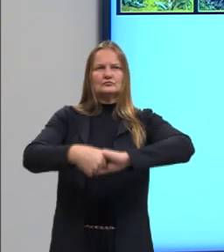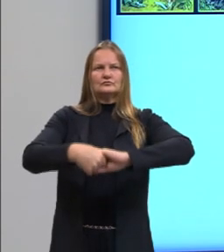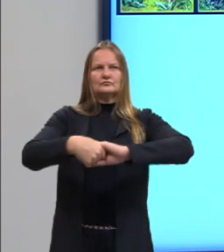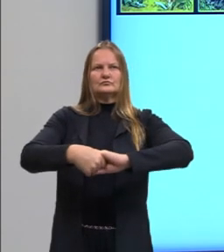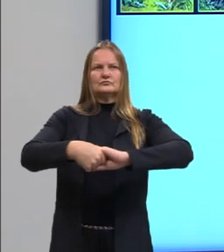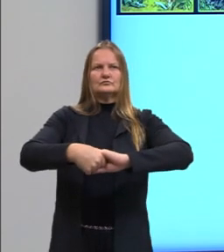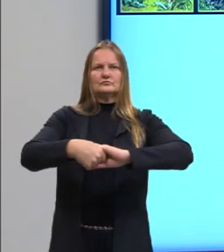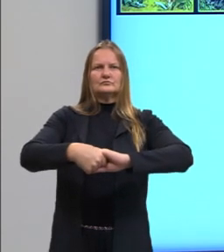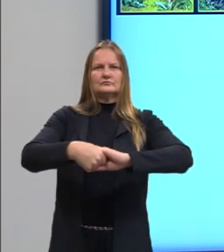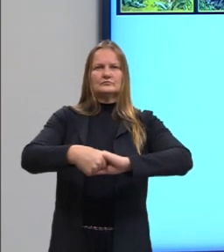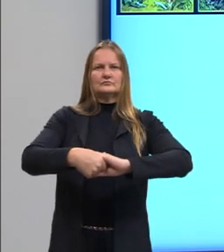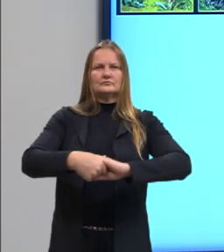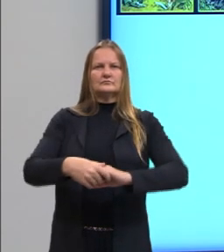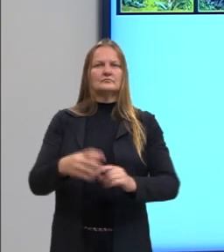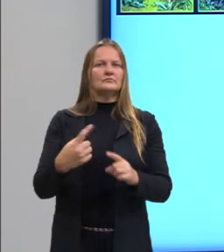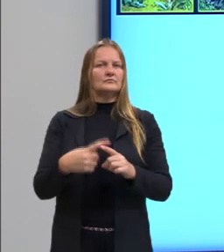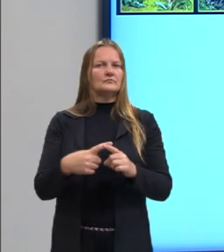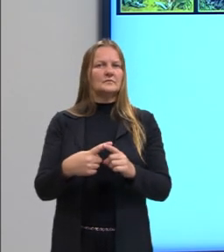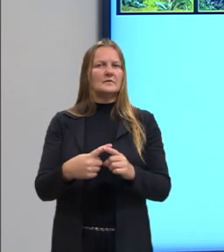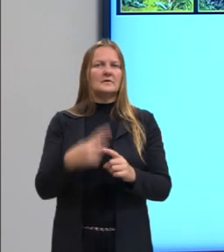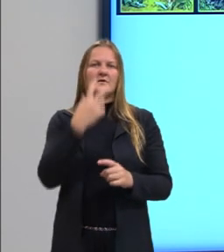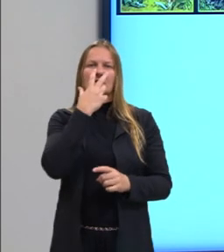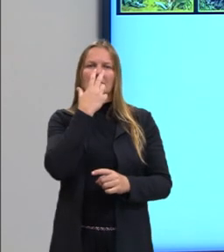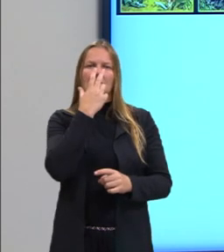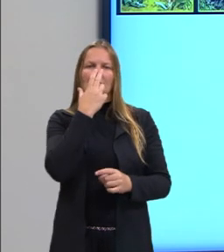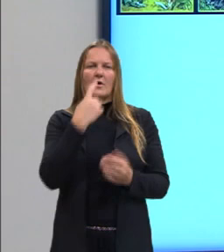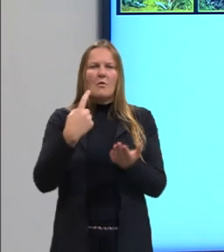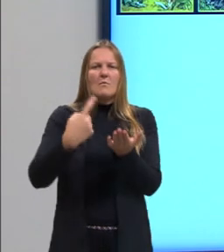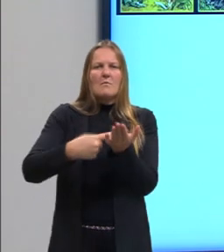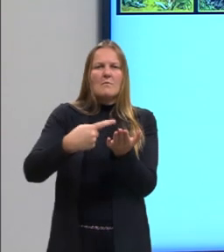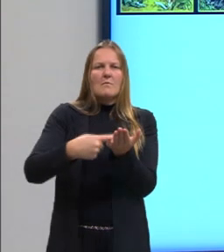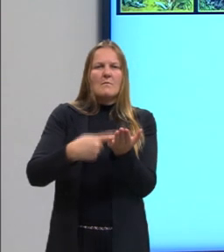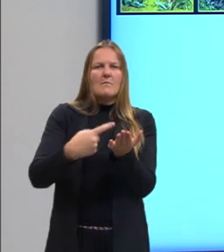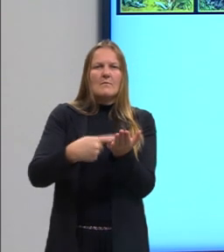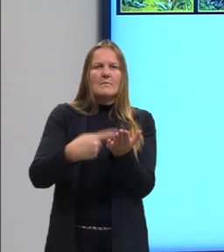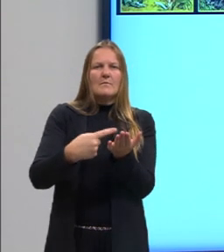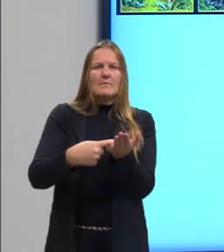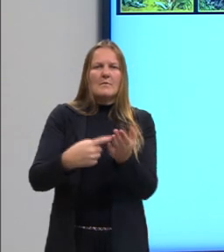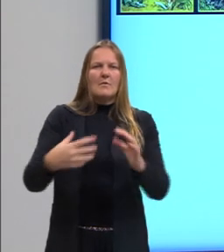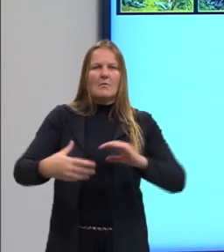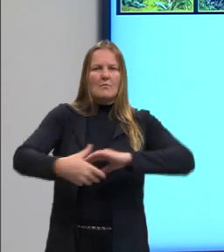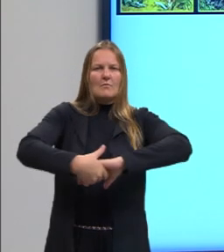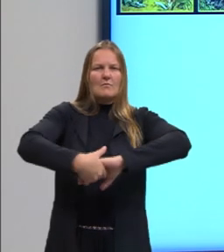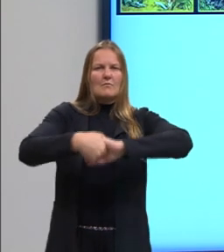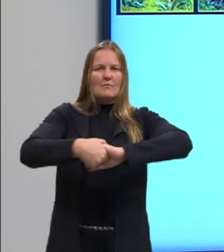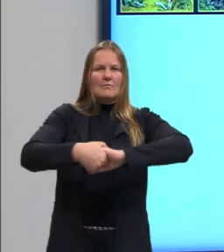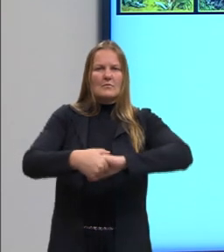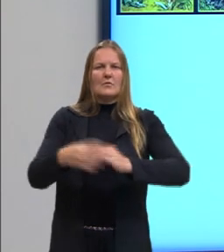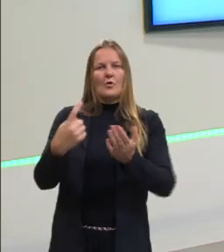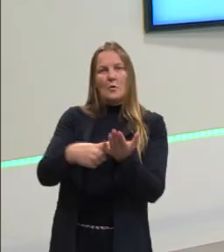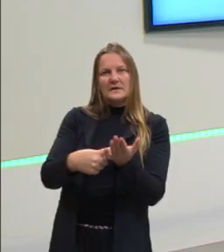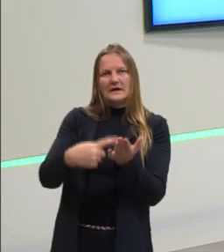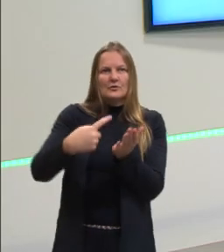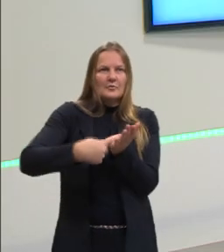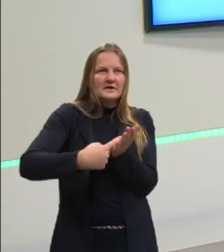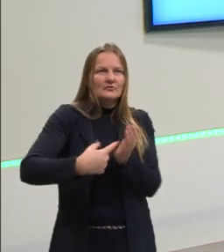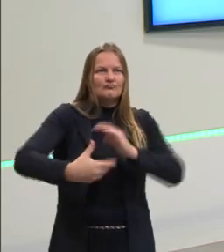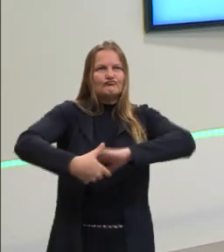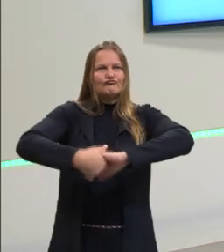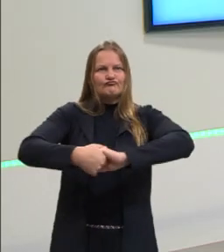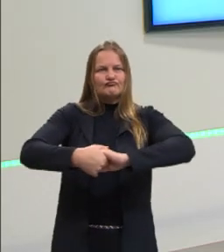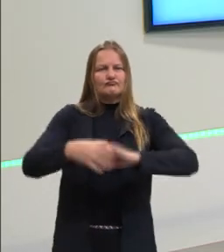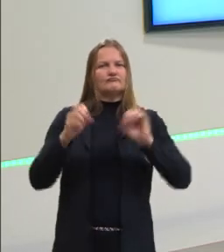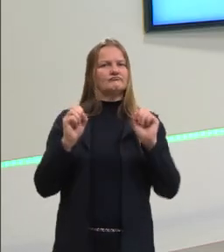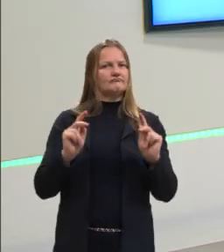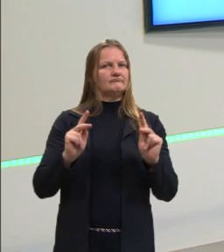sentido de estabelecendo, então, um acordo, fechando um acordo, talvez, empresarial, ou mesmo